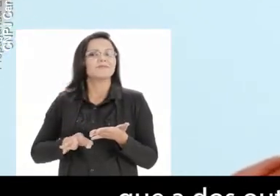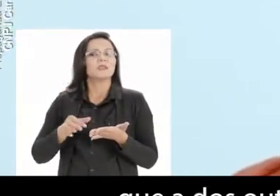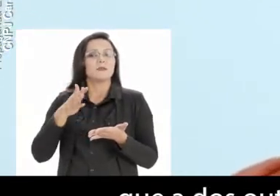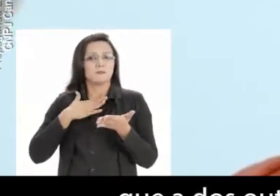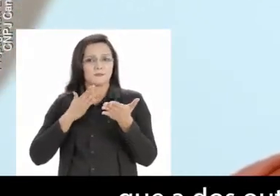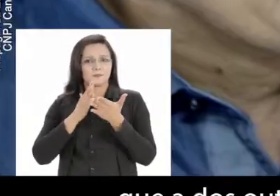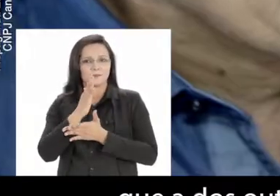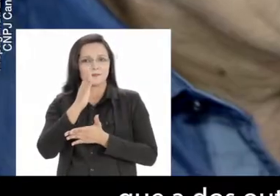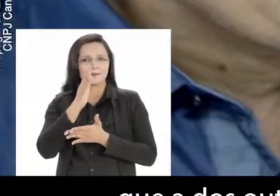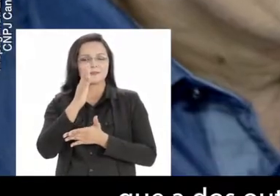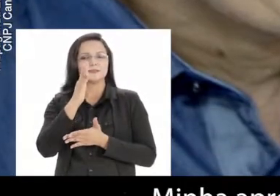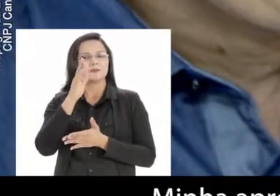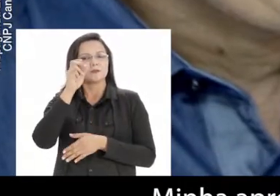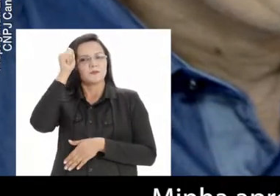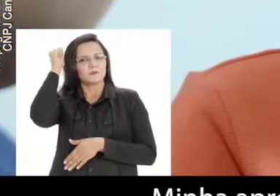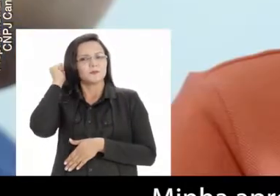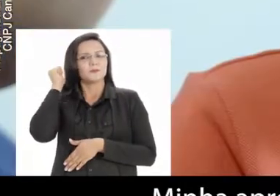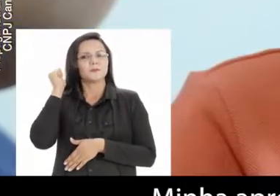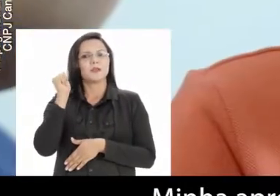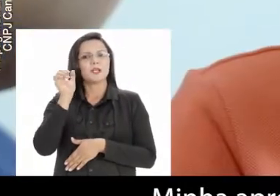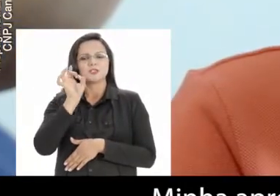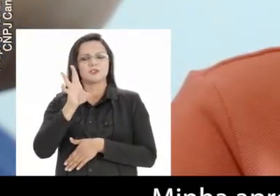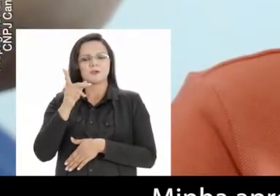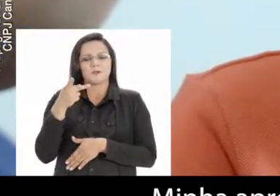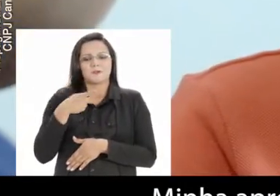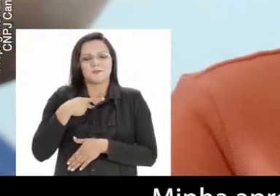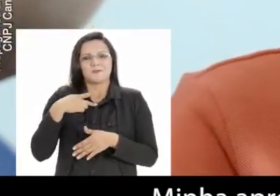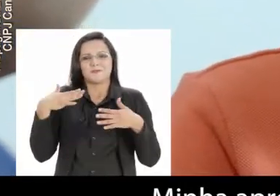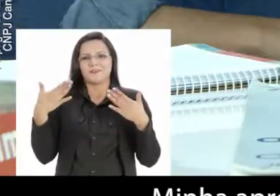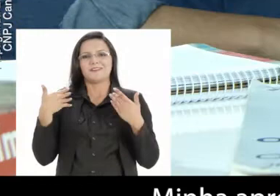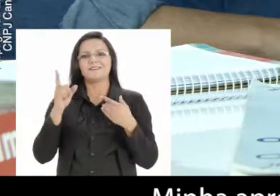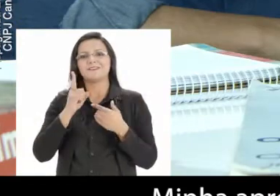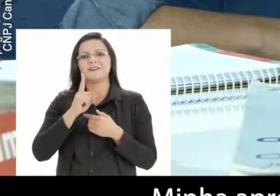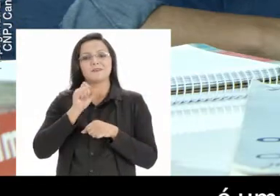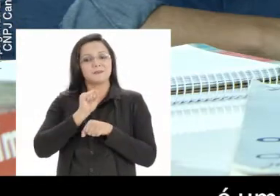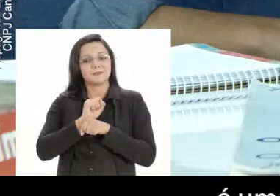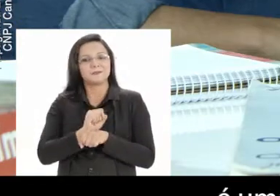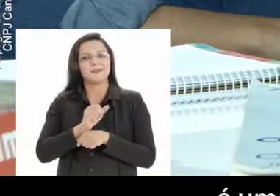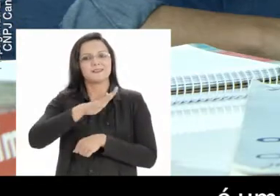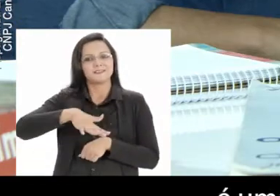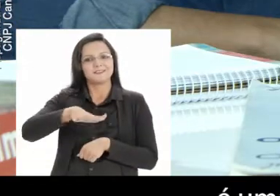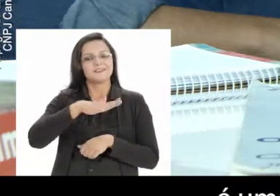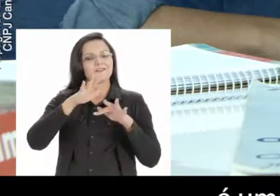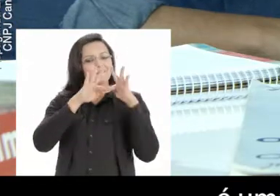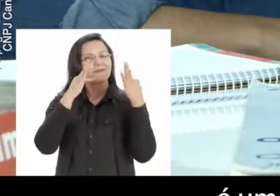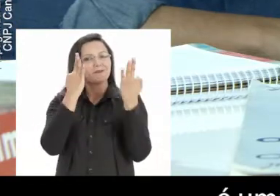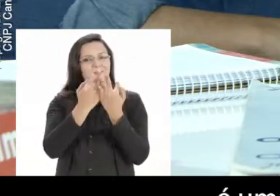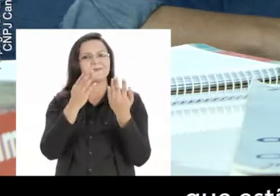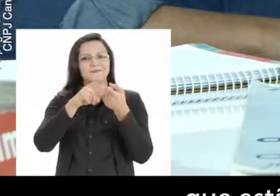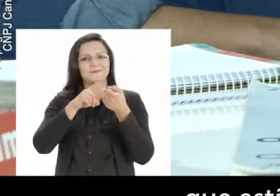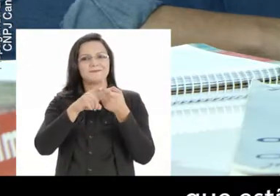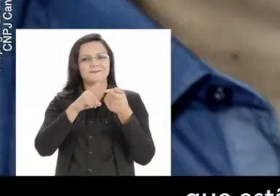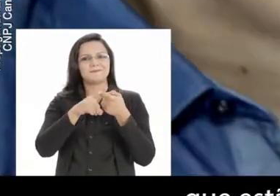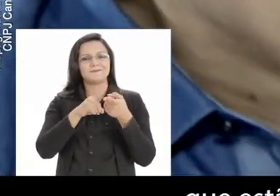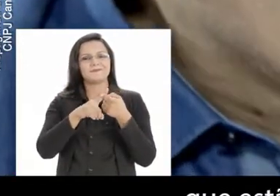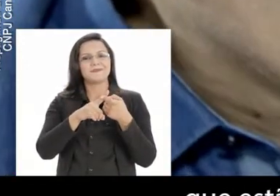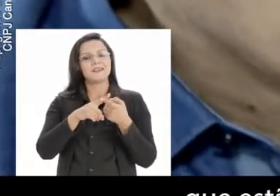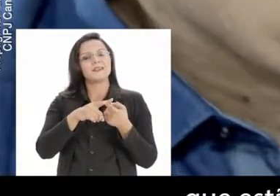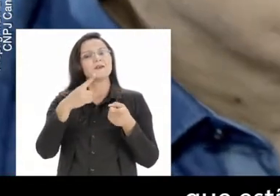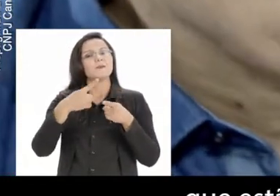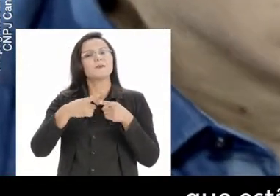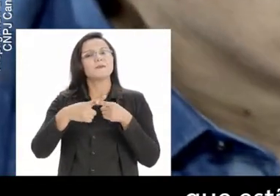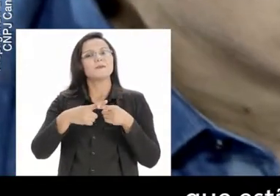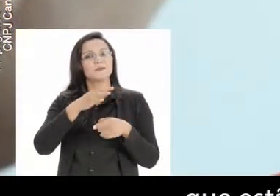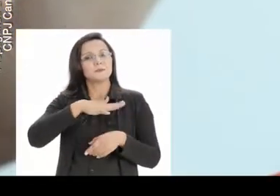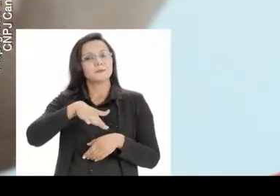oeiros, com certeza. Minha aprovação é mais do que uma realização pessoal. É uma esperança de vida para aquelas pessoas que estão ao meu redor, a minha família, entende?